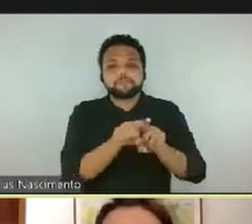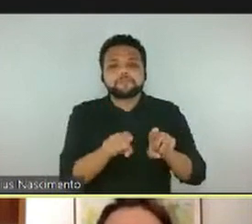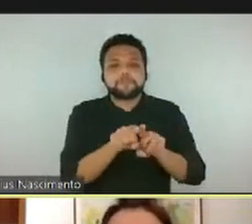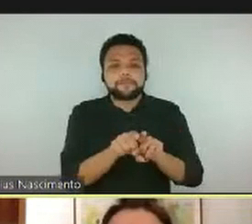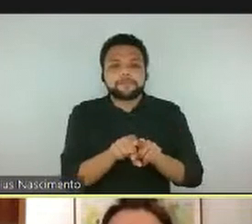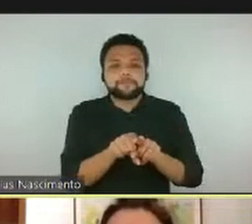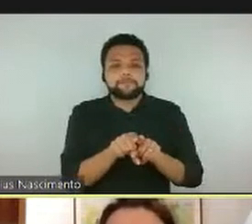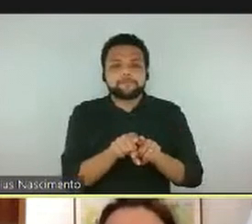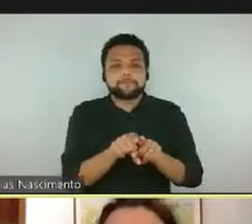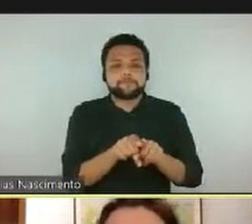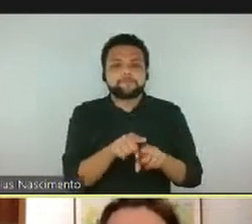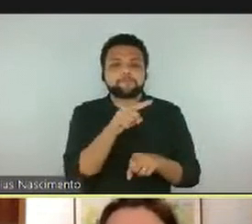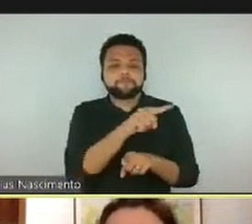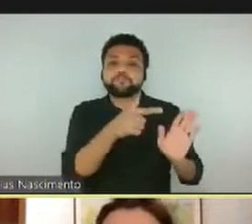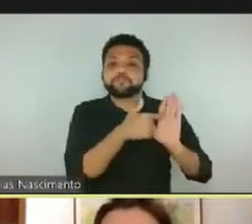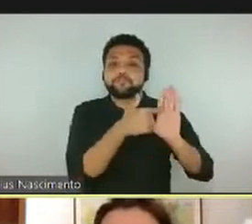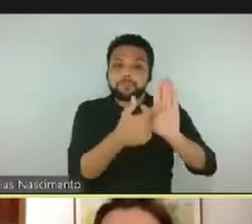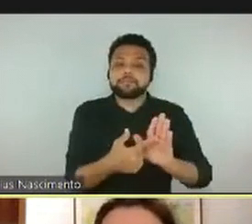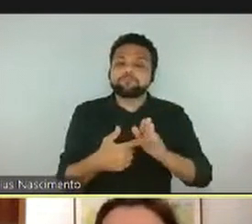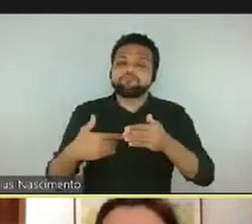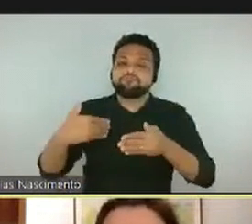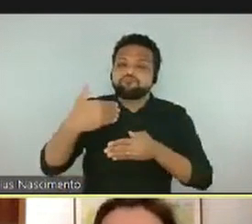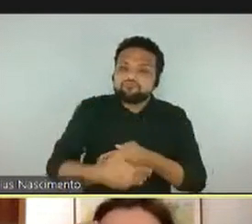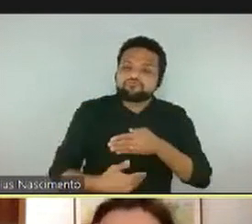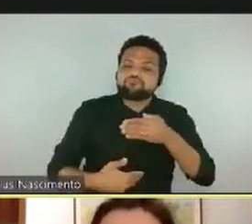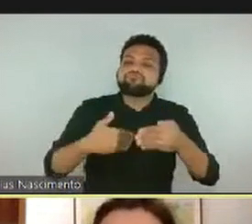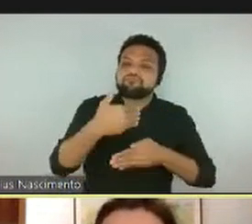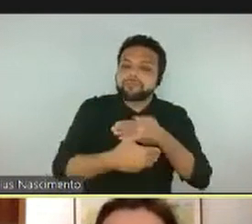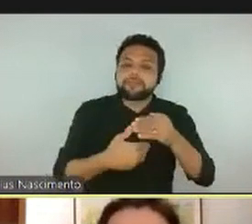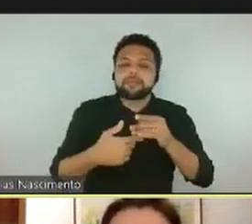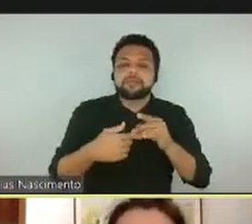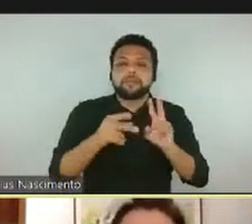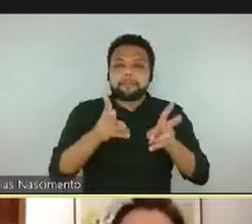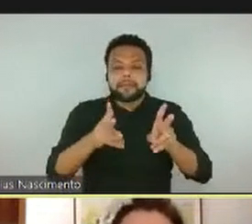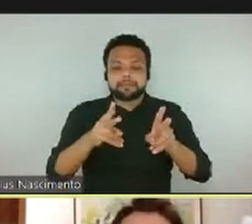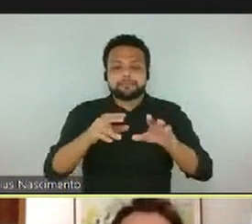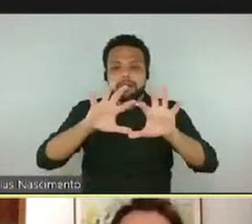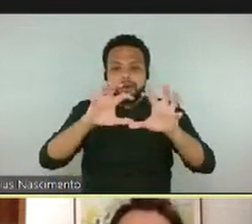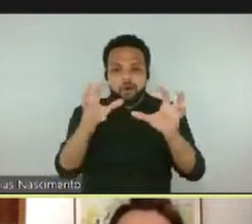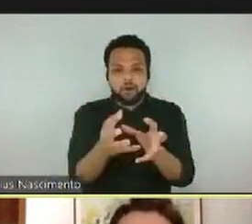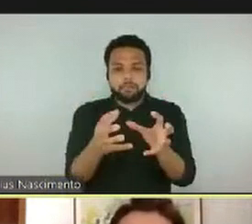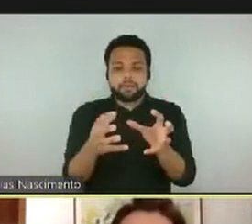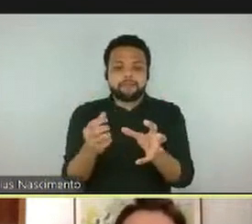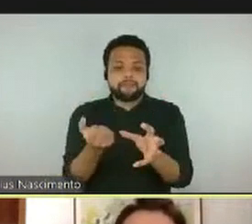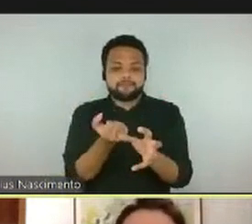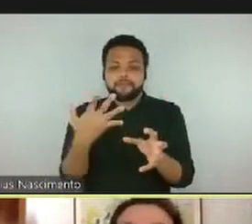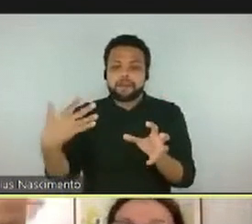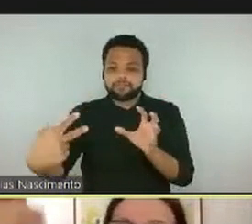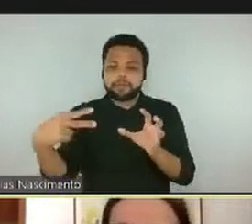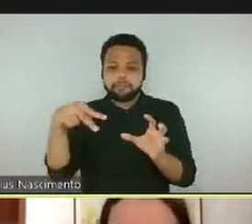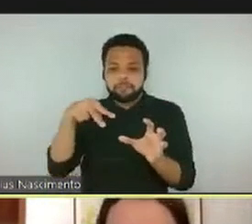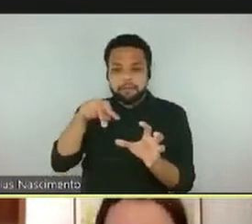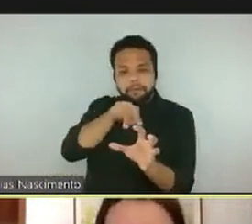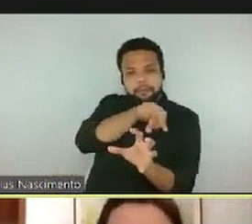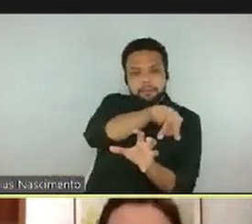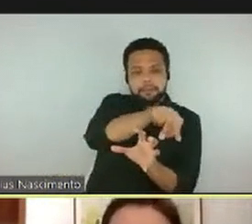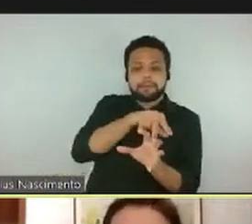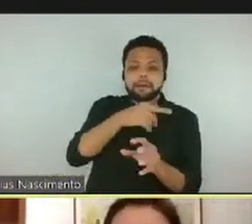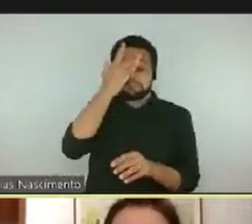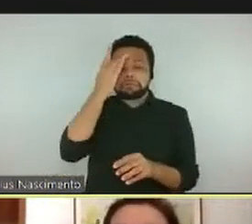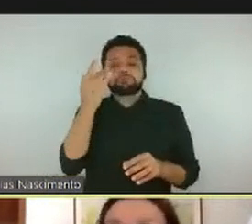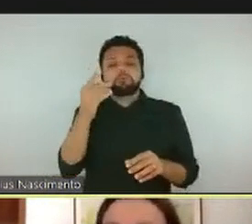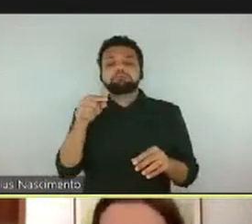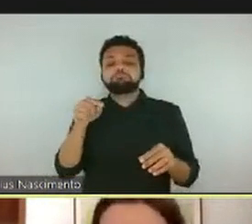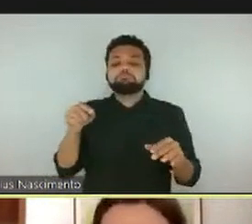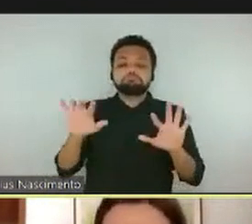essa apresentação paulatina de vários pontos de vista da obra aqui, ela tem uma intenção também de suprir a necessidade